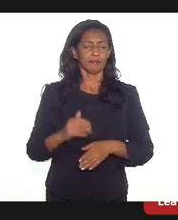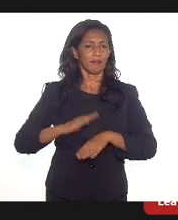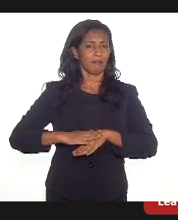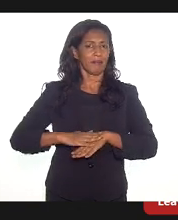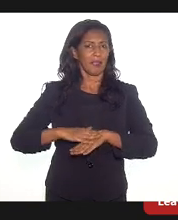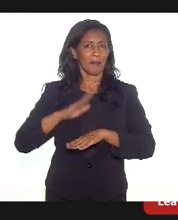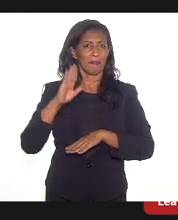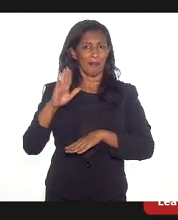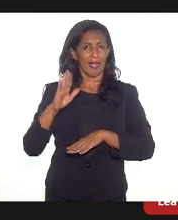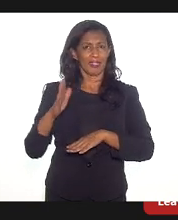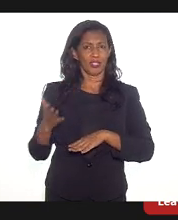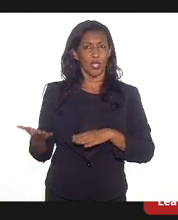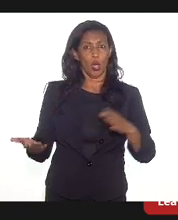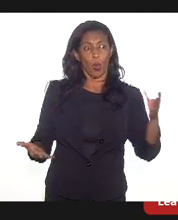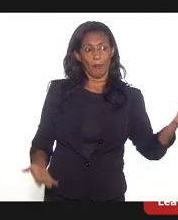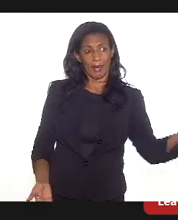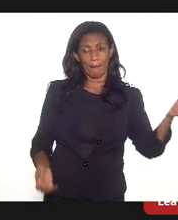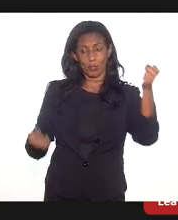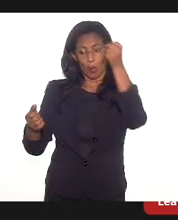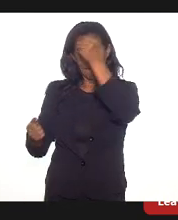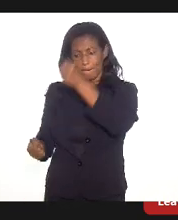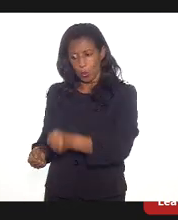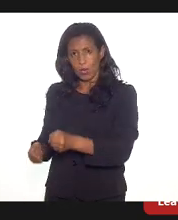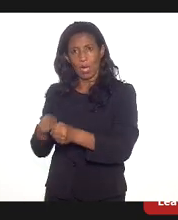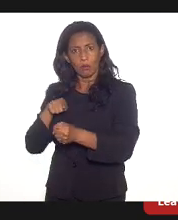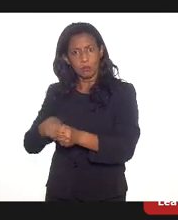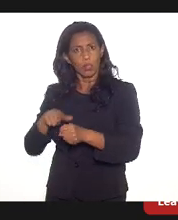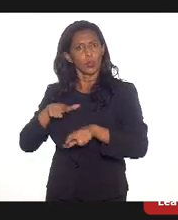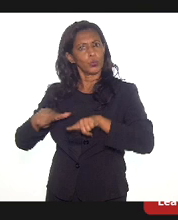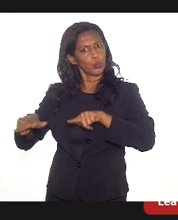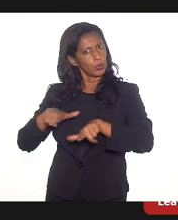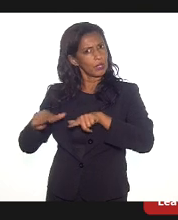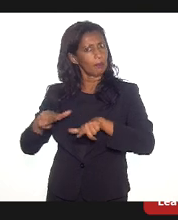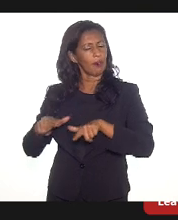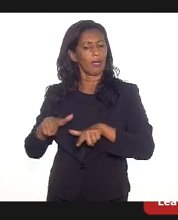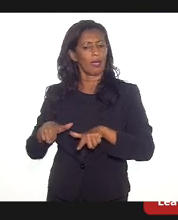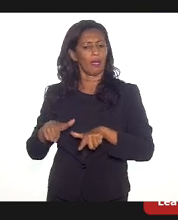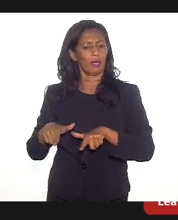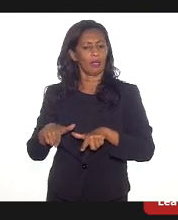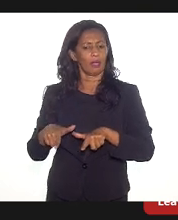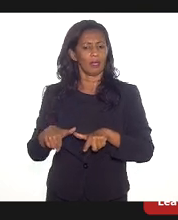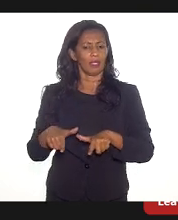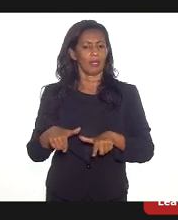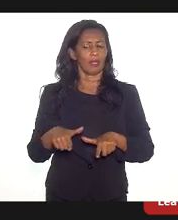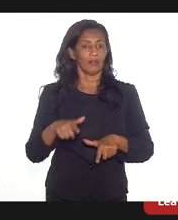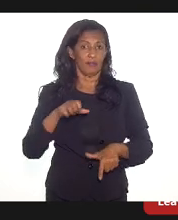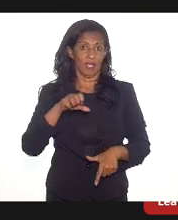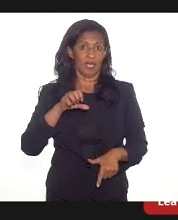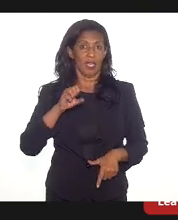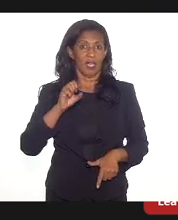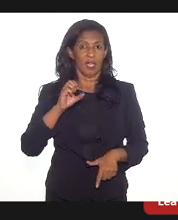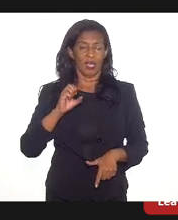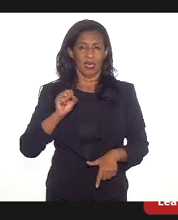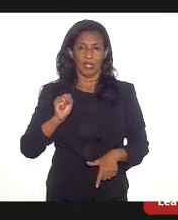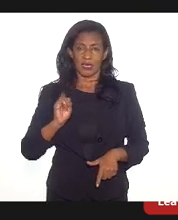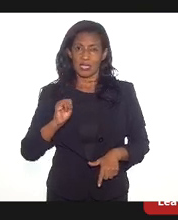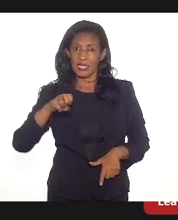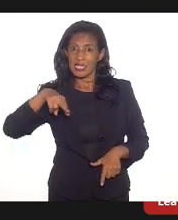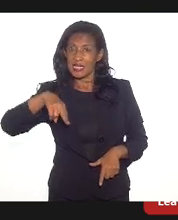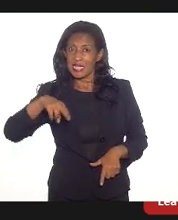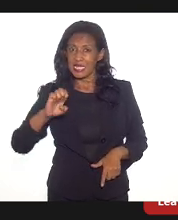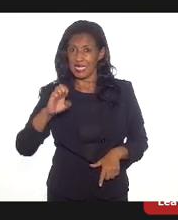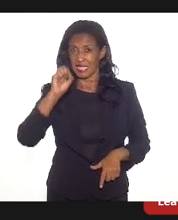colocação no mercado de trabalho, pelo menos via Cine, ela tem sido